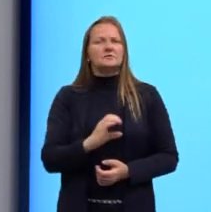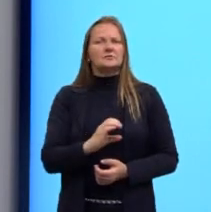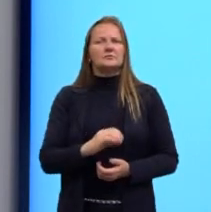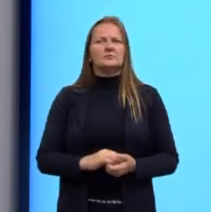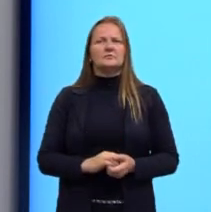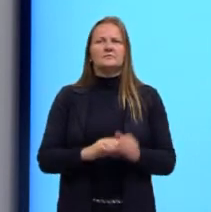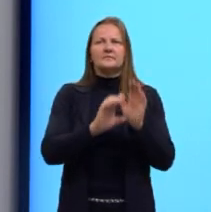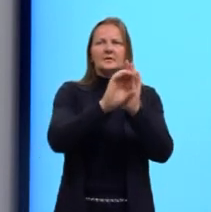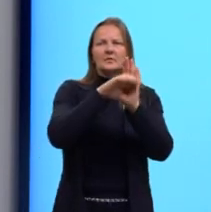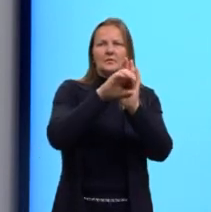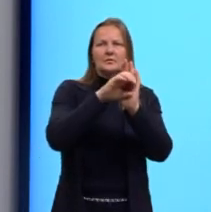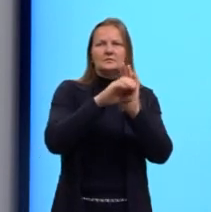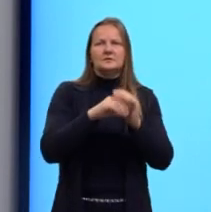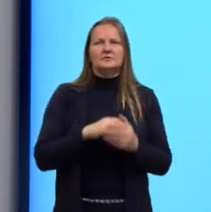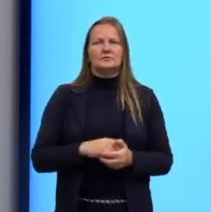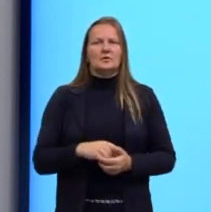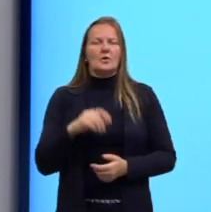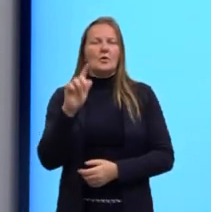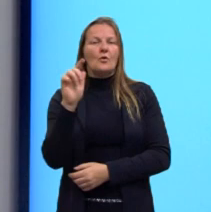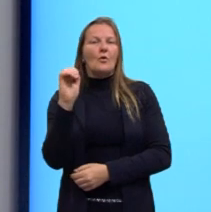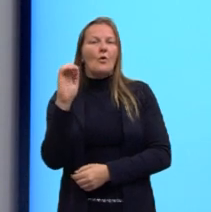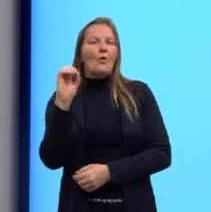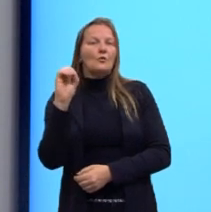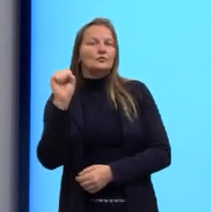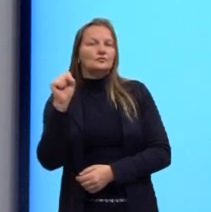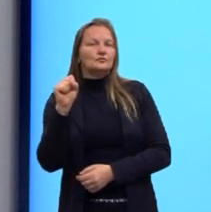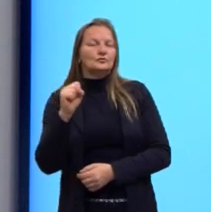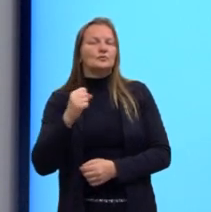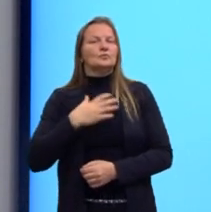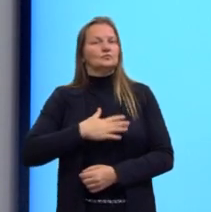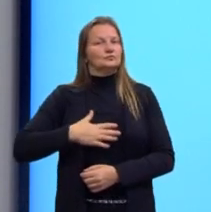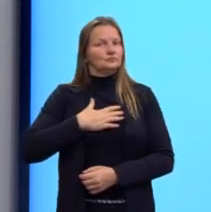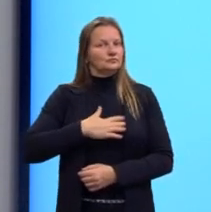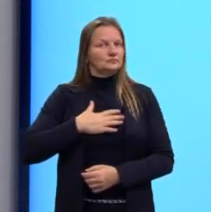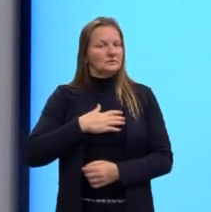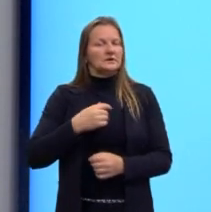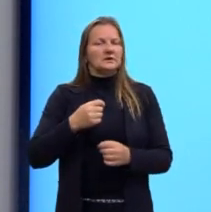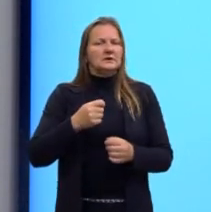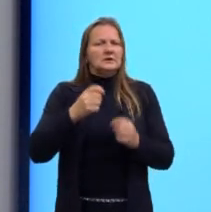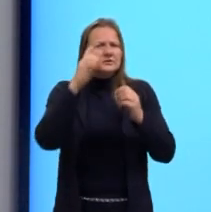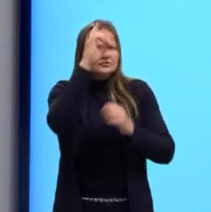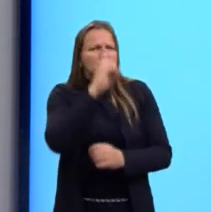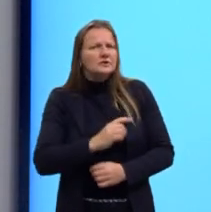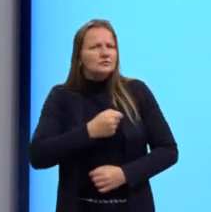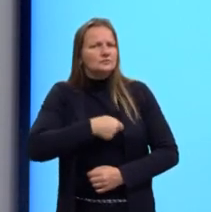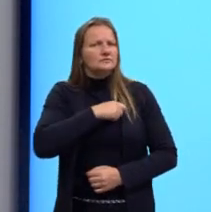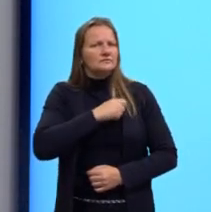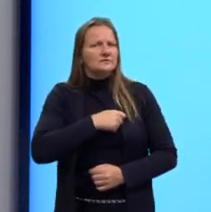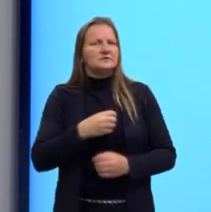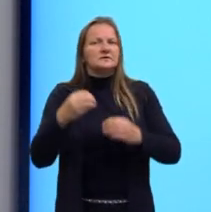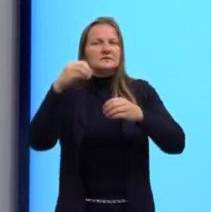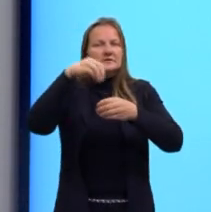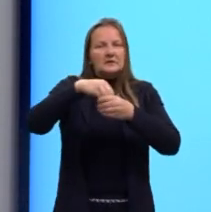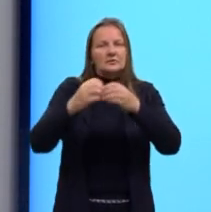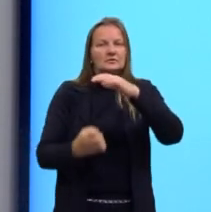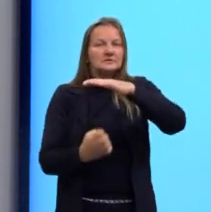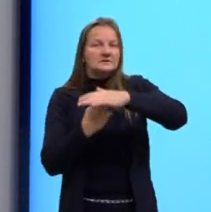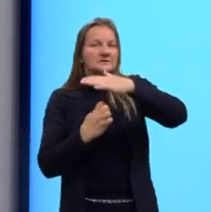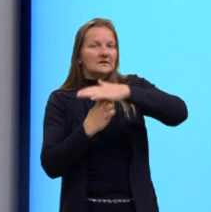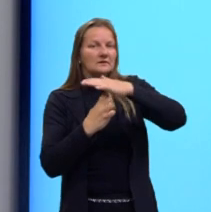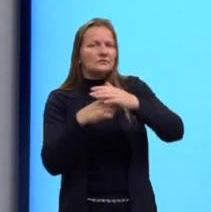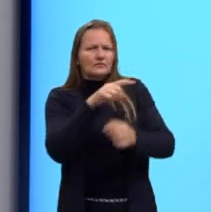Cidadão é aquele que está no gozo dos direitos civis e políticos de um Estado. Esse é o cidadão. E aí, nós estamos?